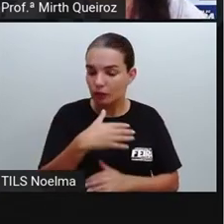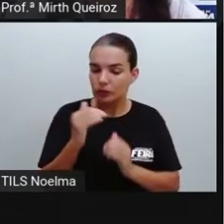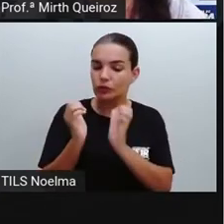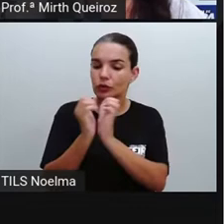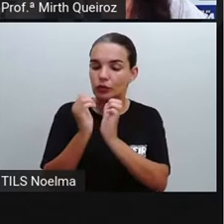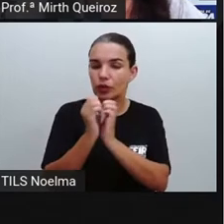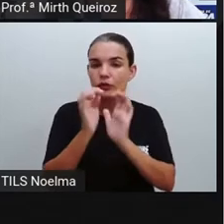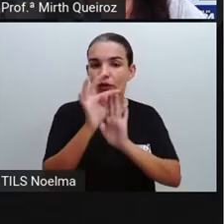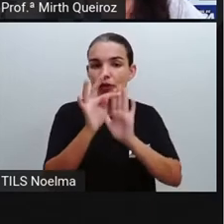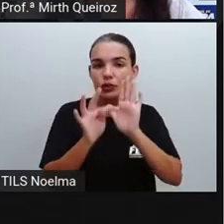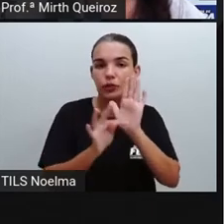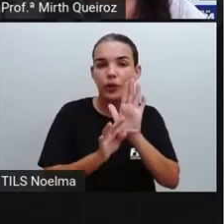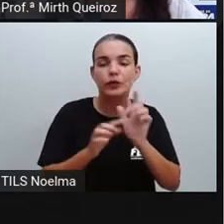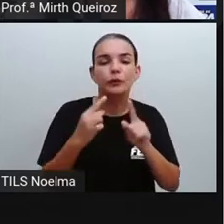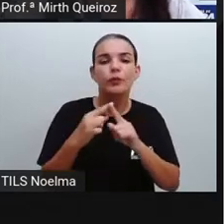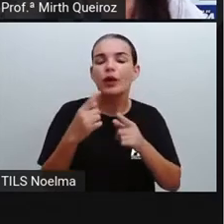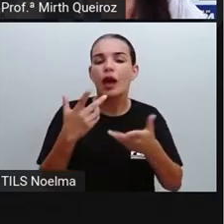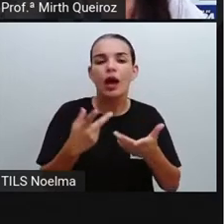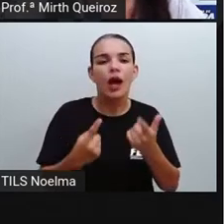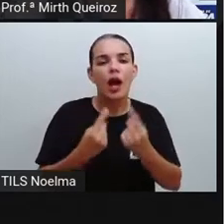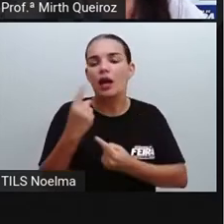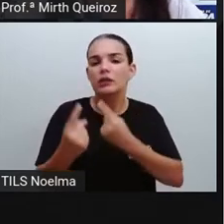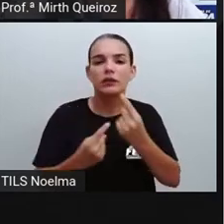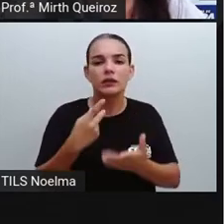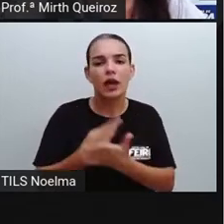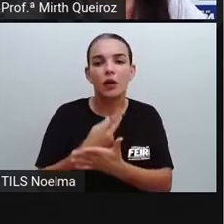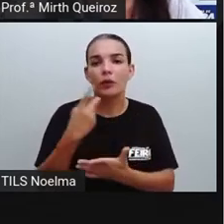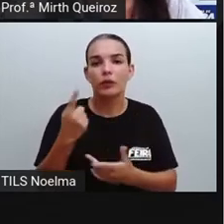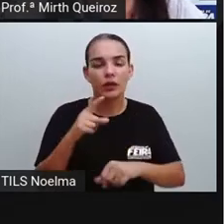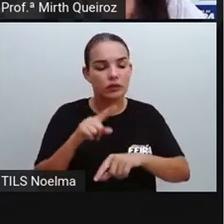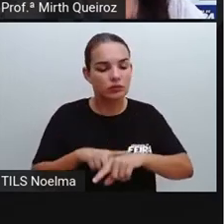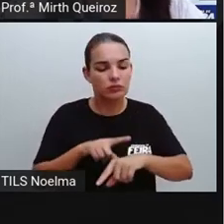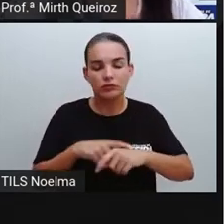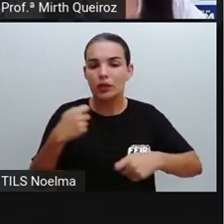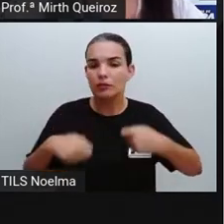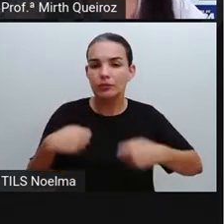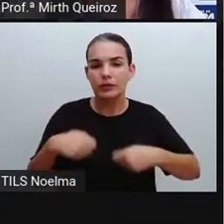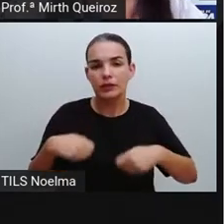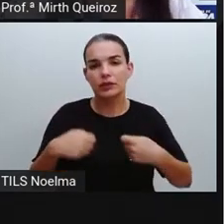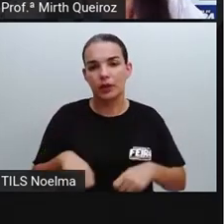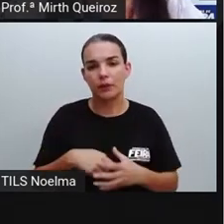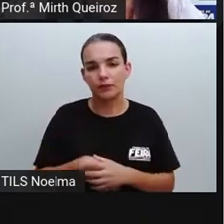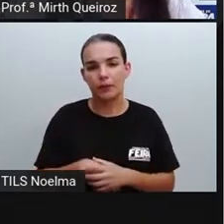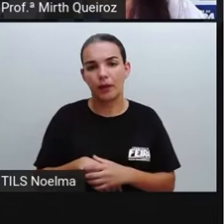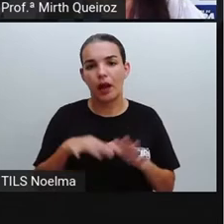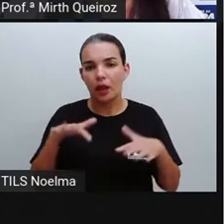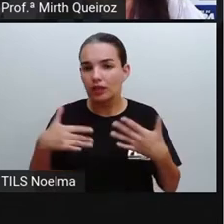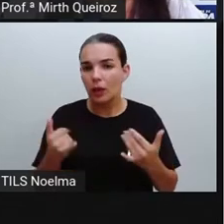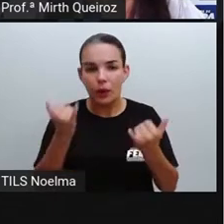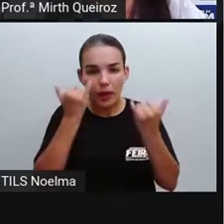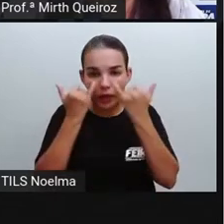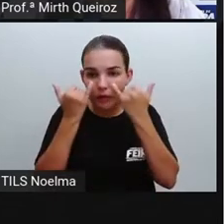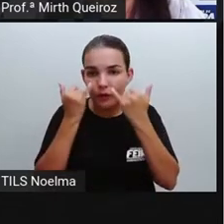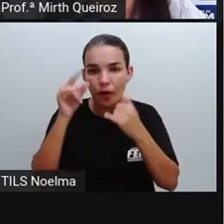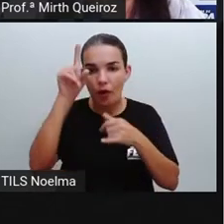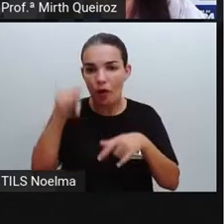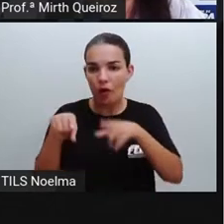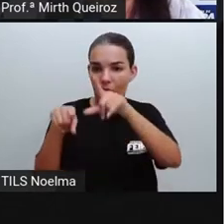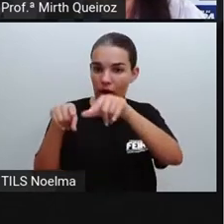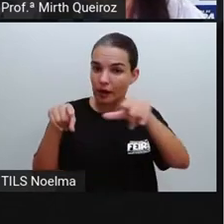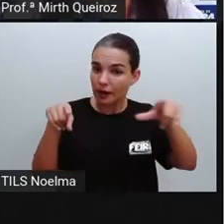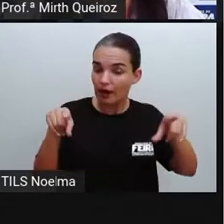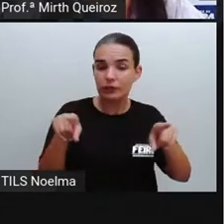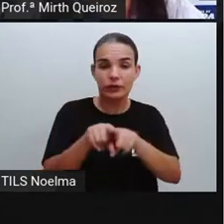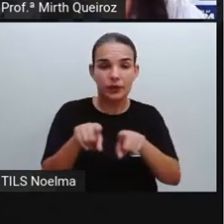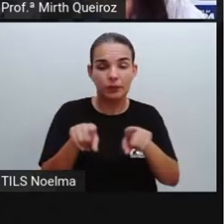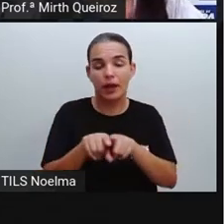sanar algumas necessidades aí do momento, né? E não foi diferente com o infográfico, né? Que é tão